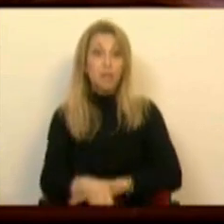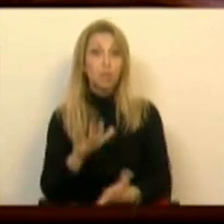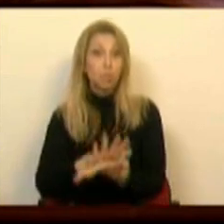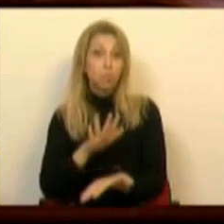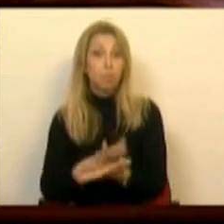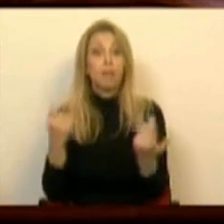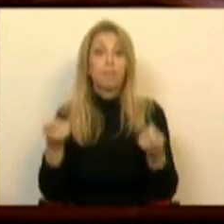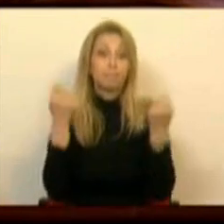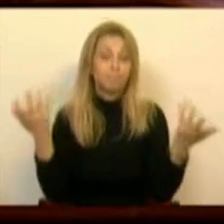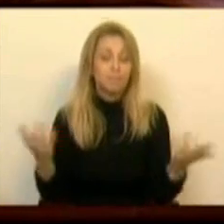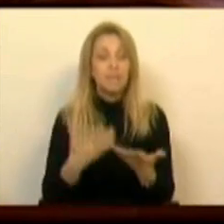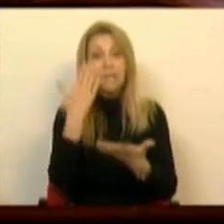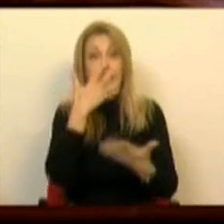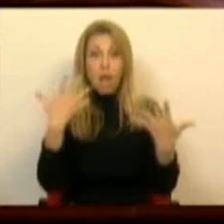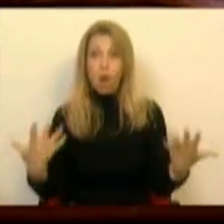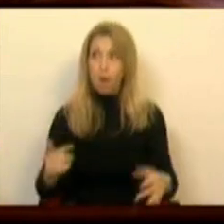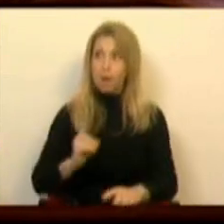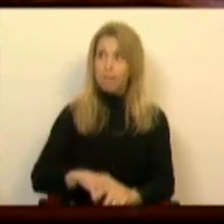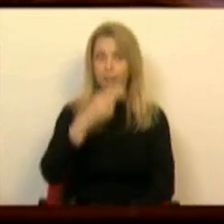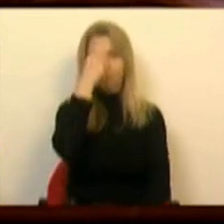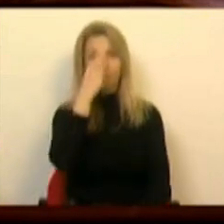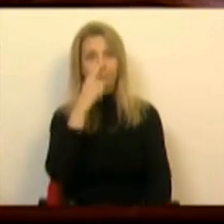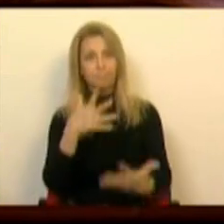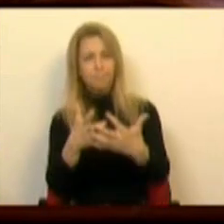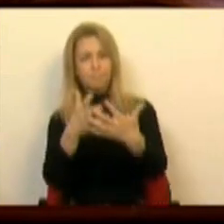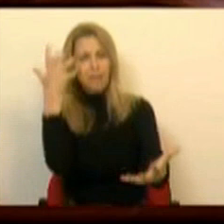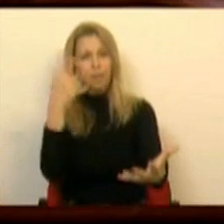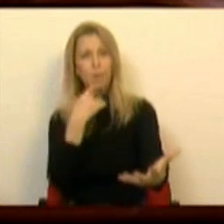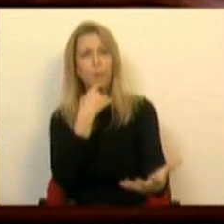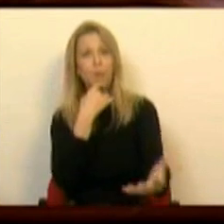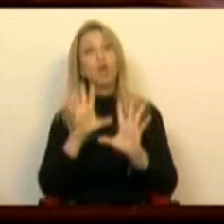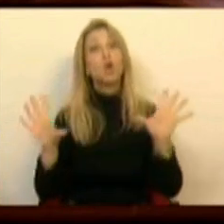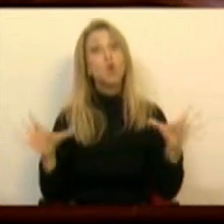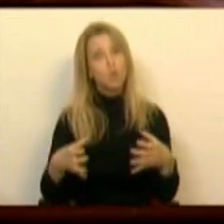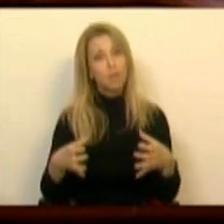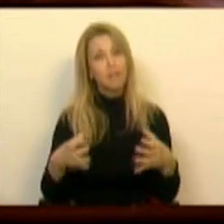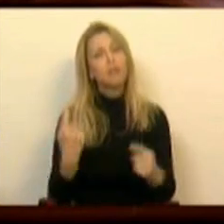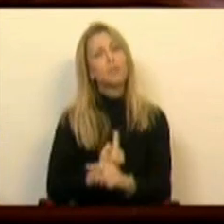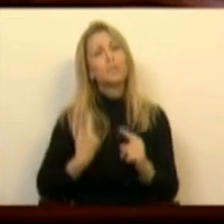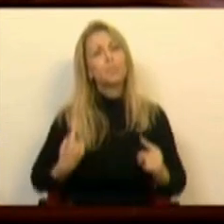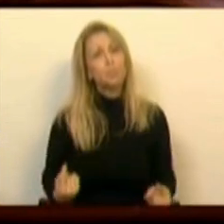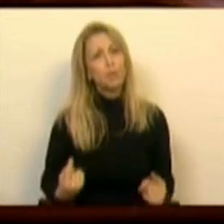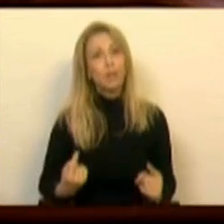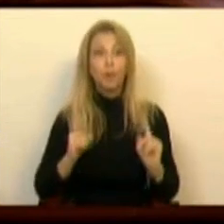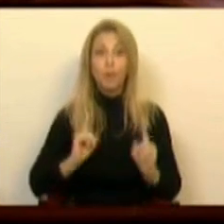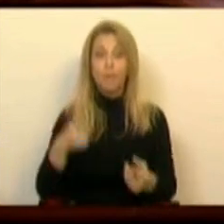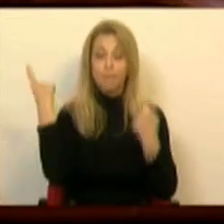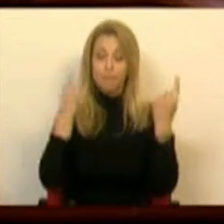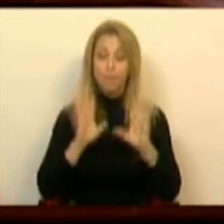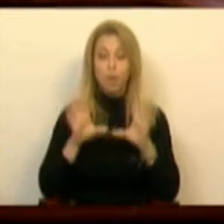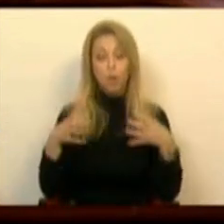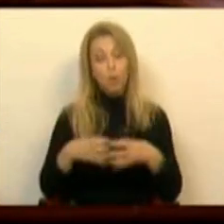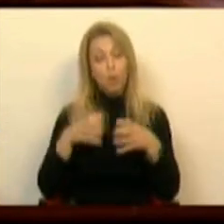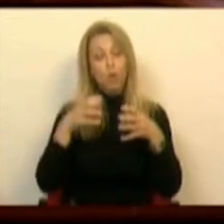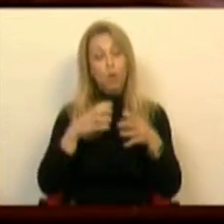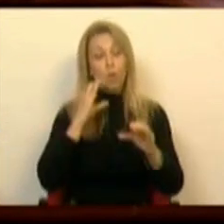por isso, um momento histórico de grande significado para as comunidades, porque se passa a considerar os órgãos de publicação